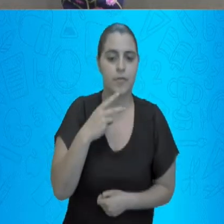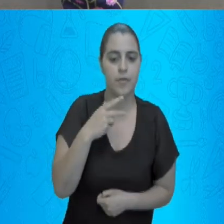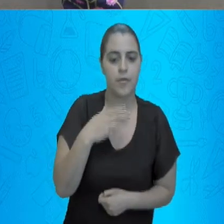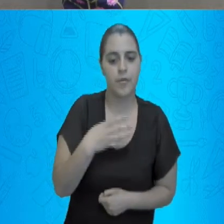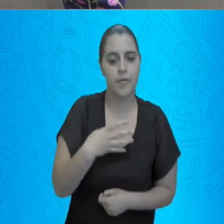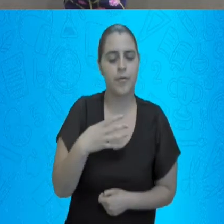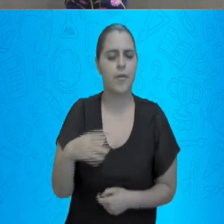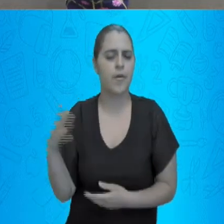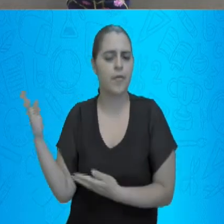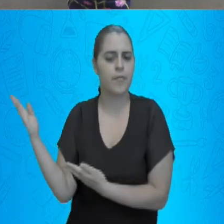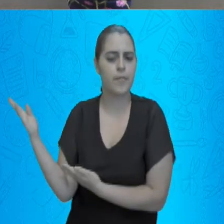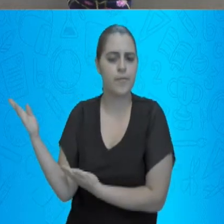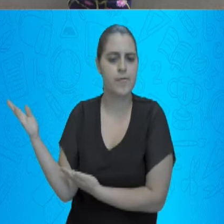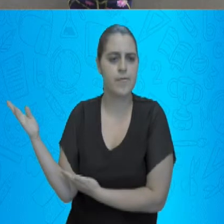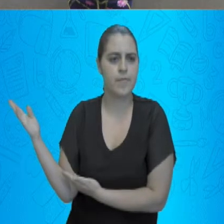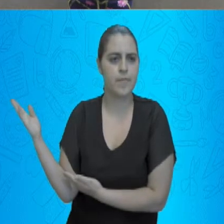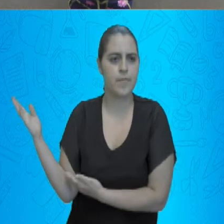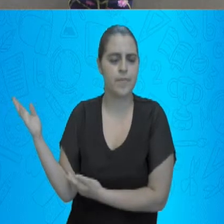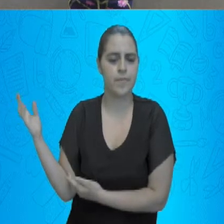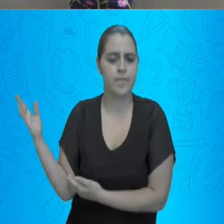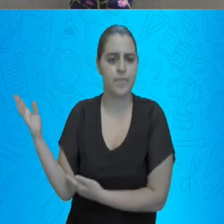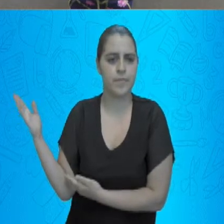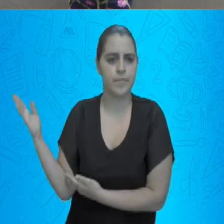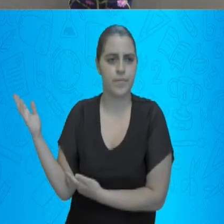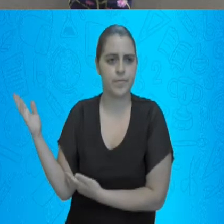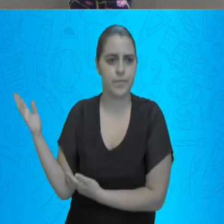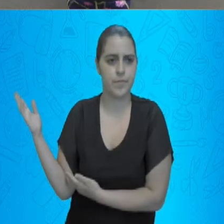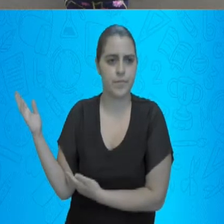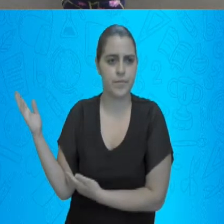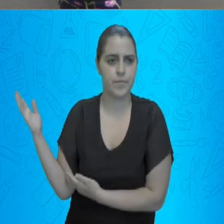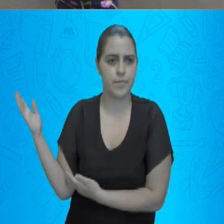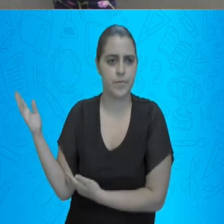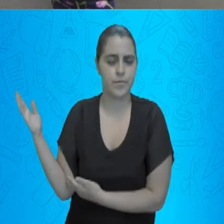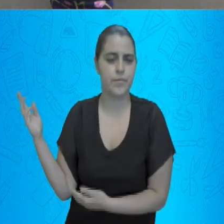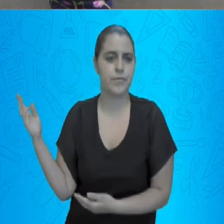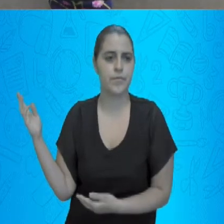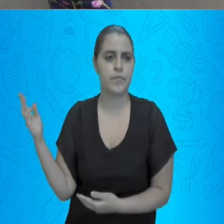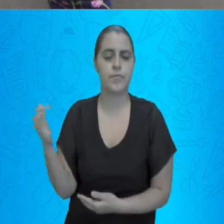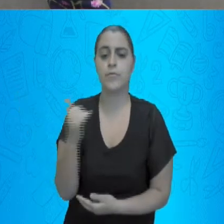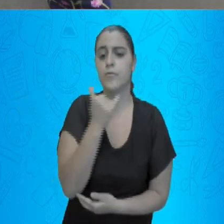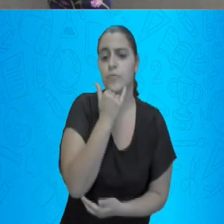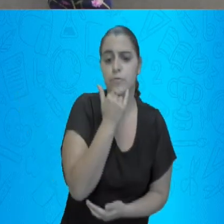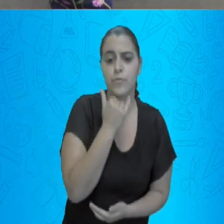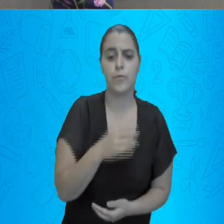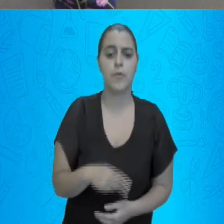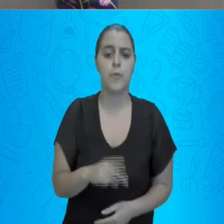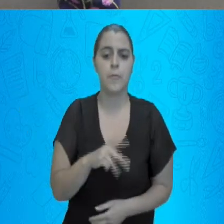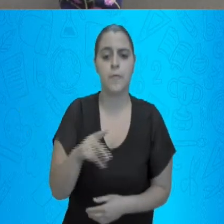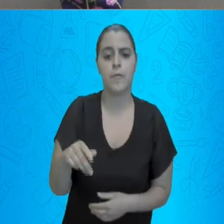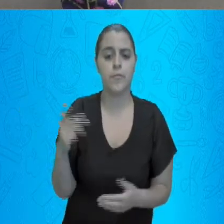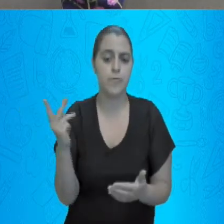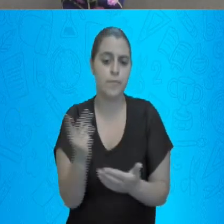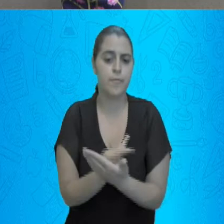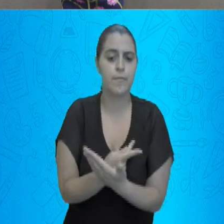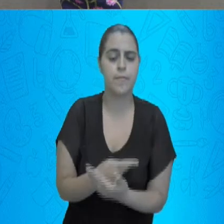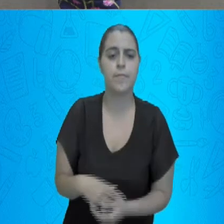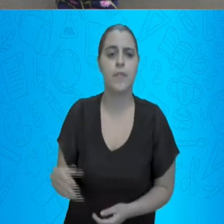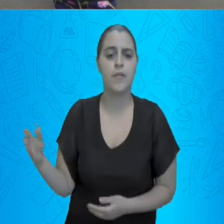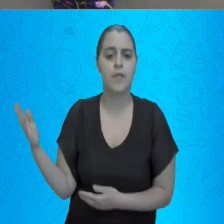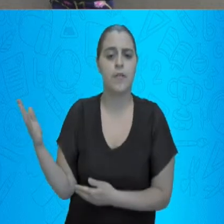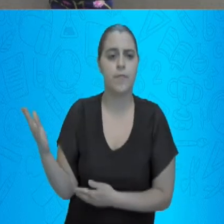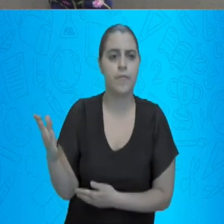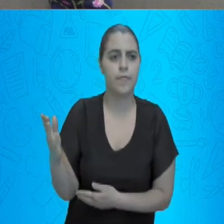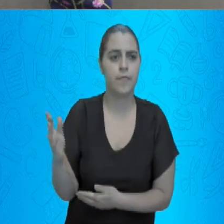aqui. 6. Desculpa, aqui, ó. Eu errei. Então, vamos apagar aqui, ó.